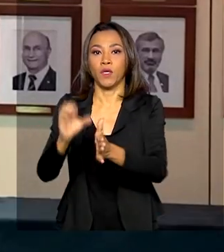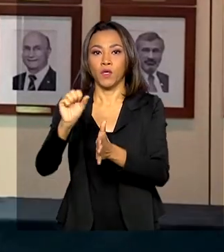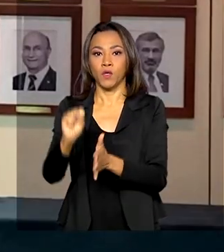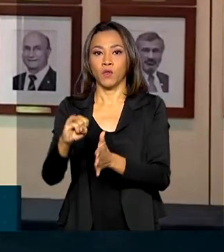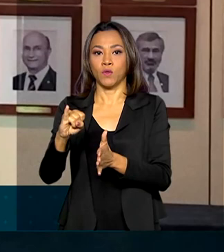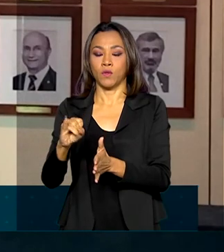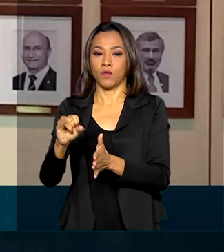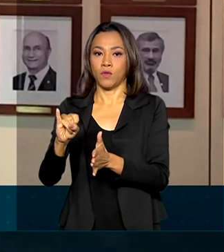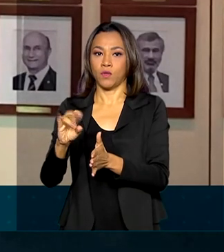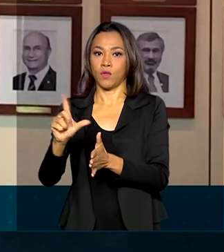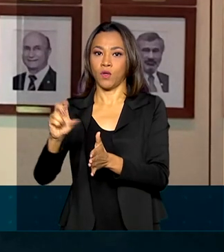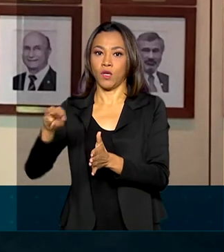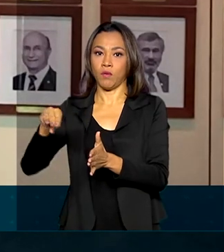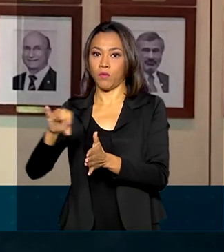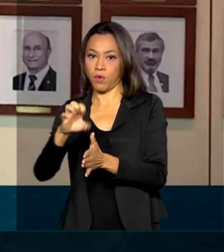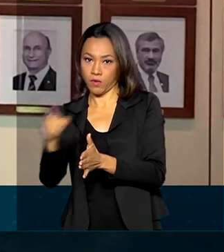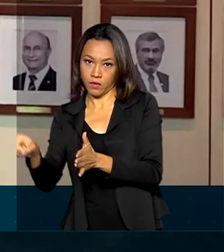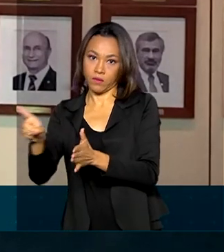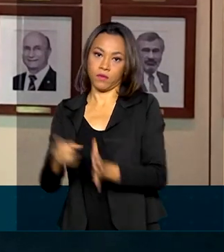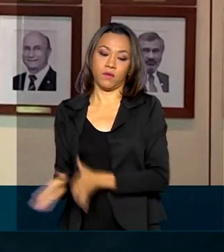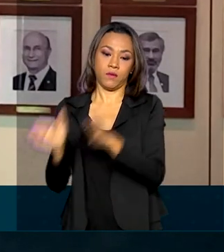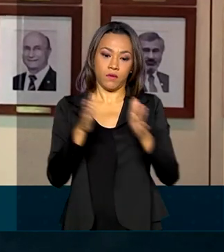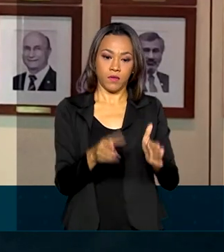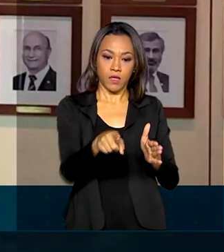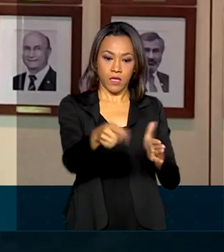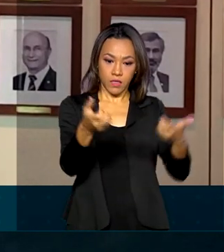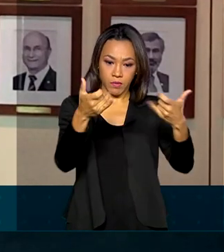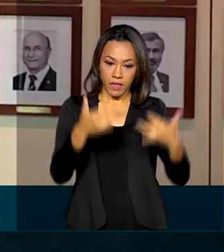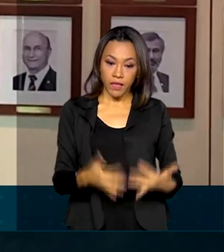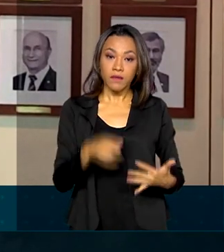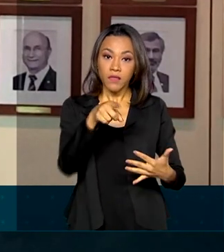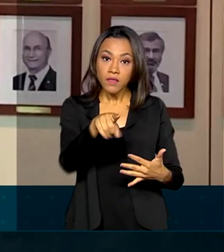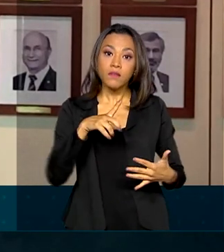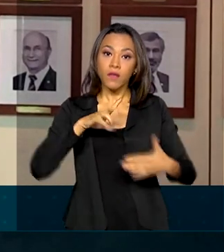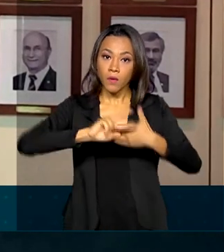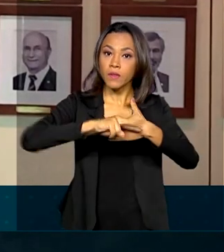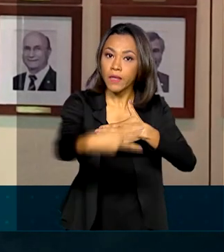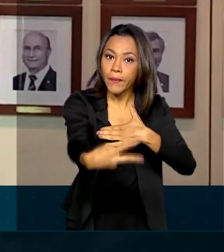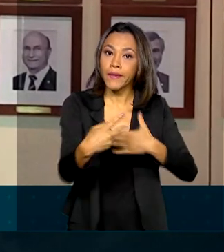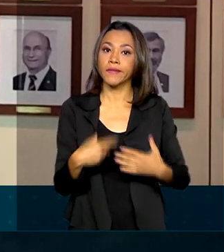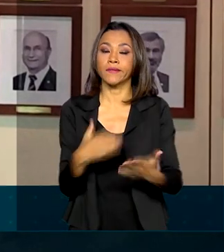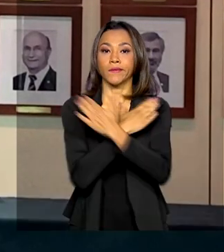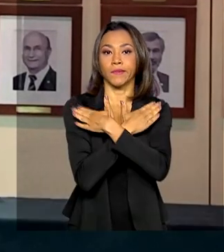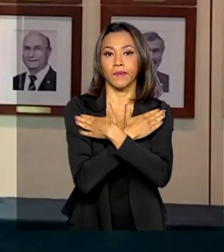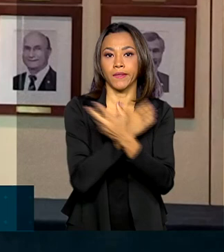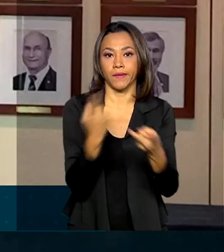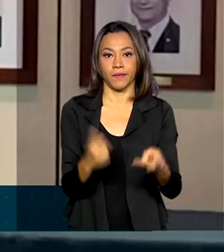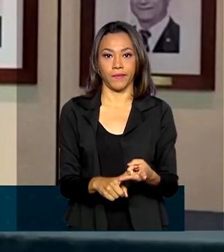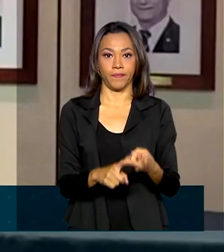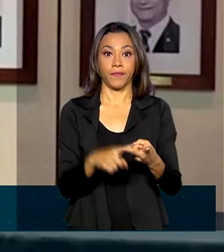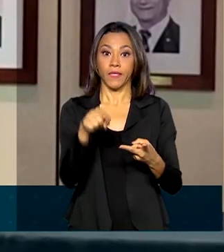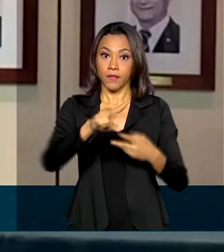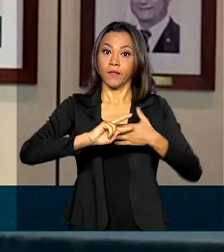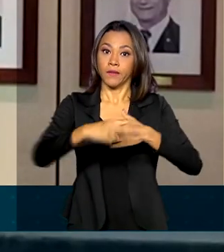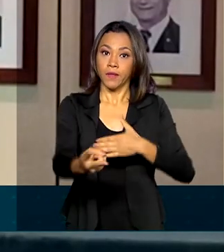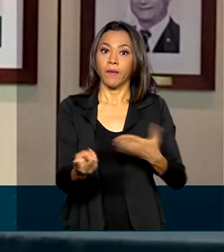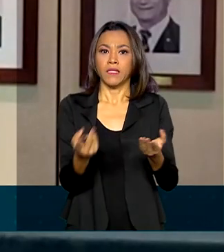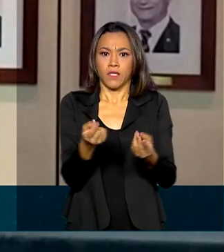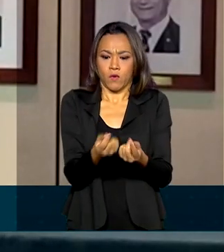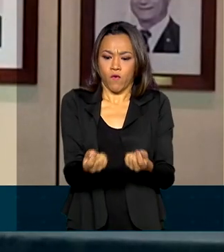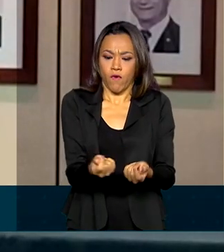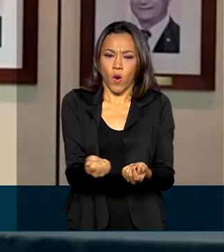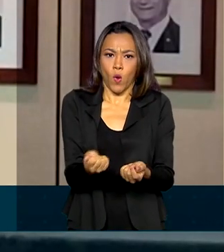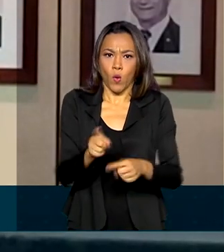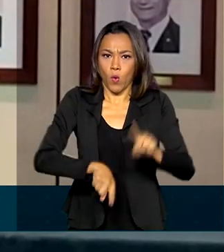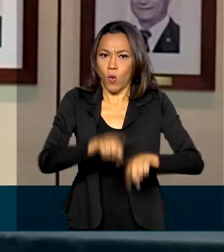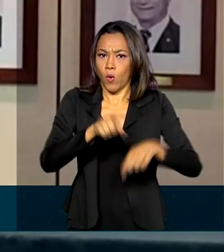Isso se reflete na questão do desemprego, no preço dos produtos. Nós, do Poder Público,